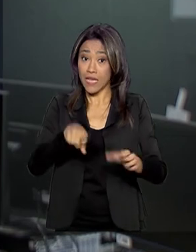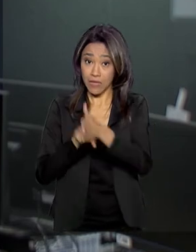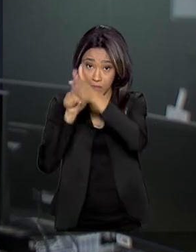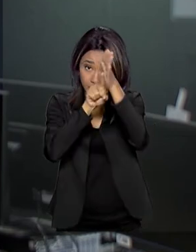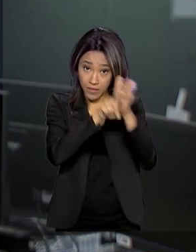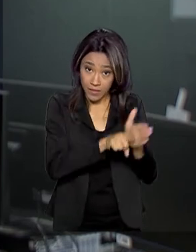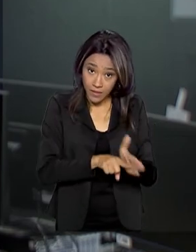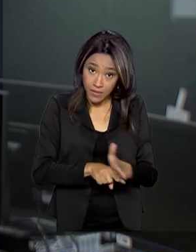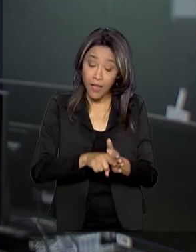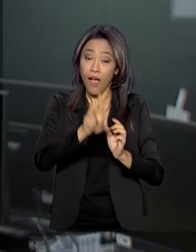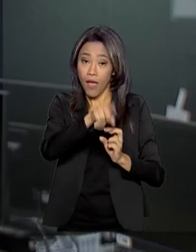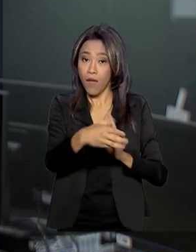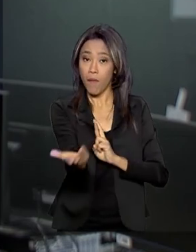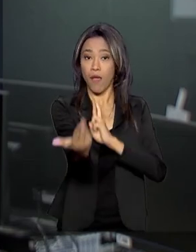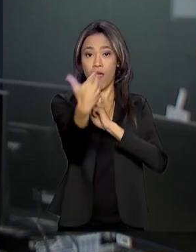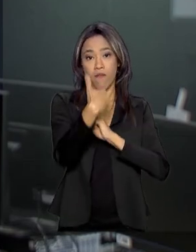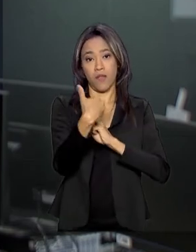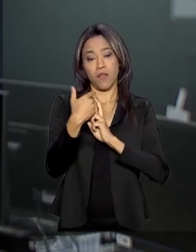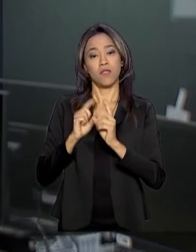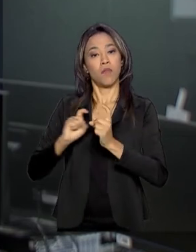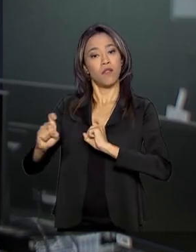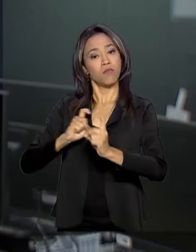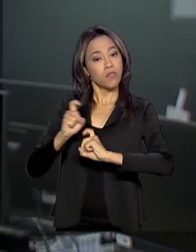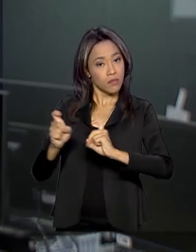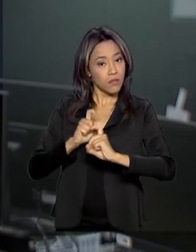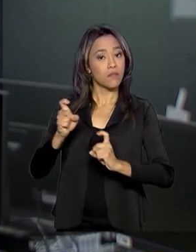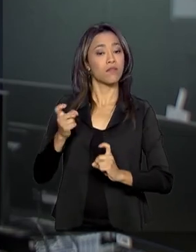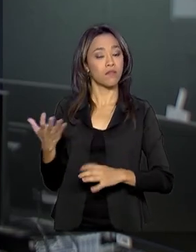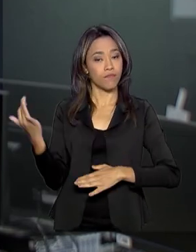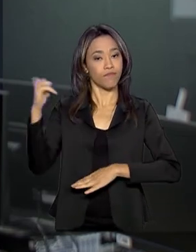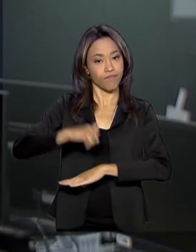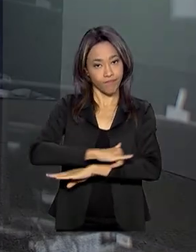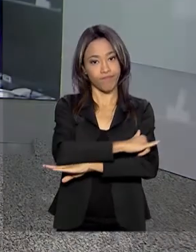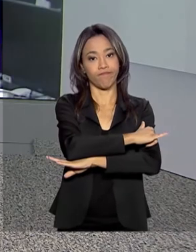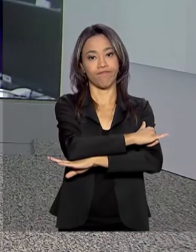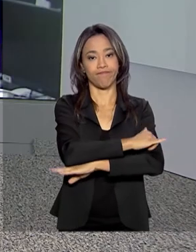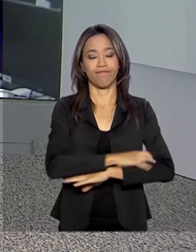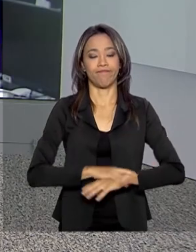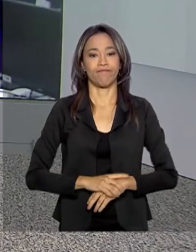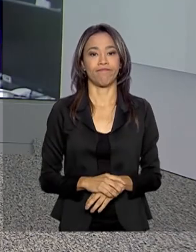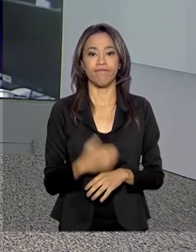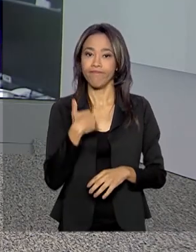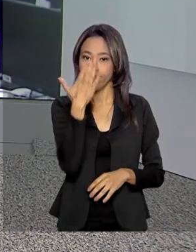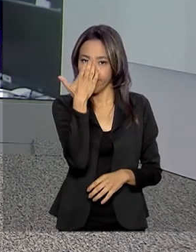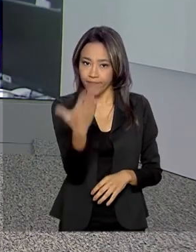referência para a administração dos aeroportos. Mara. Obrigada, Ricardo.